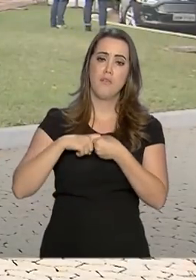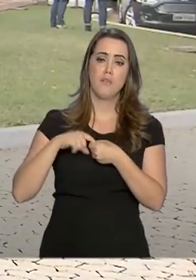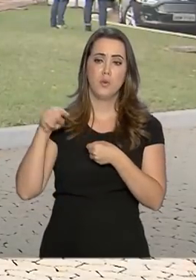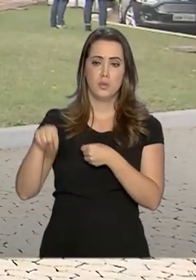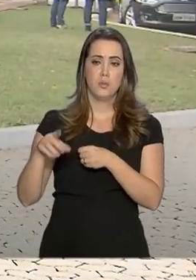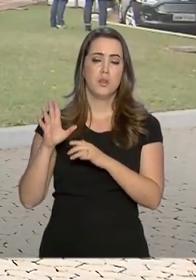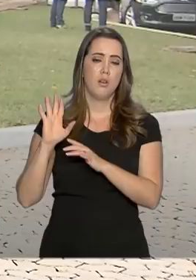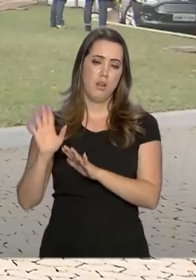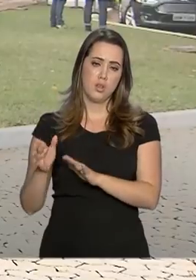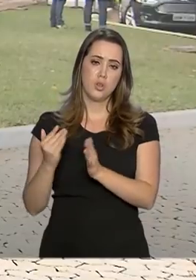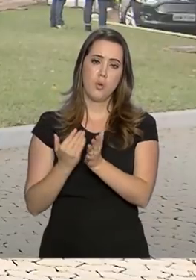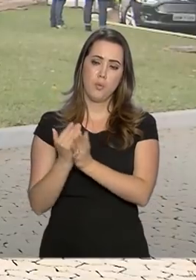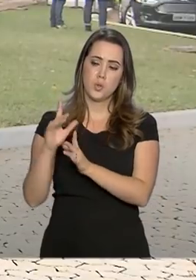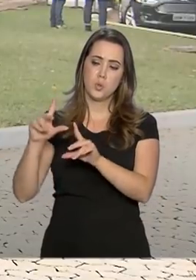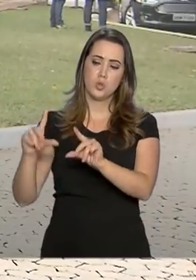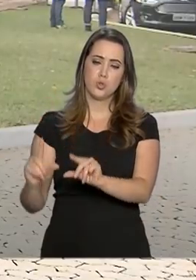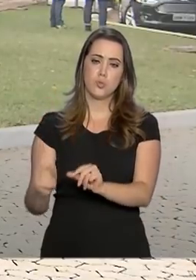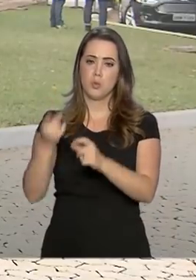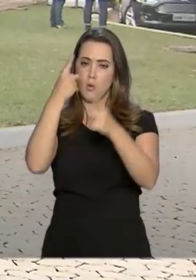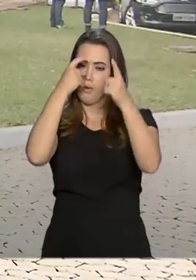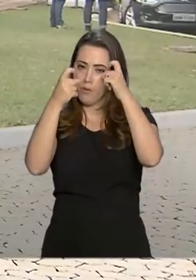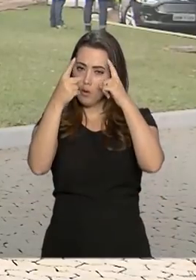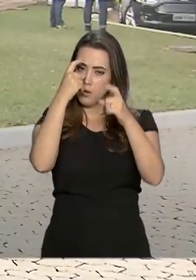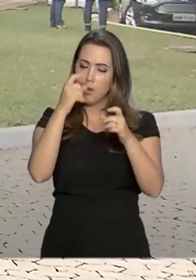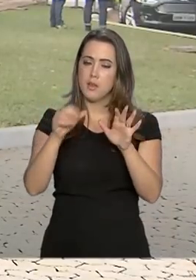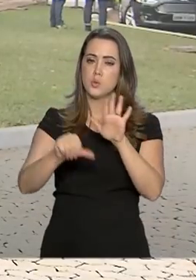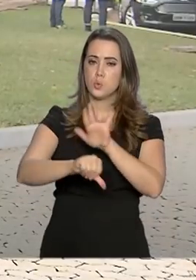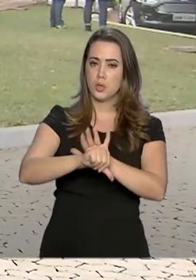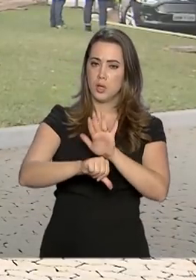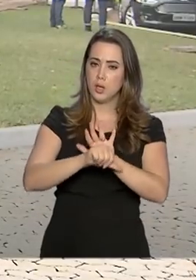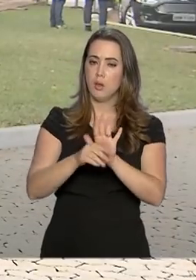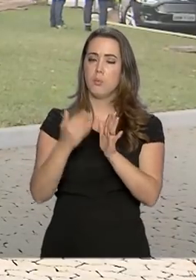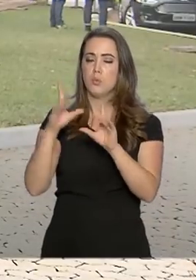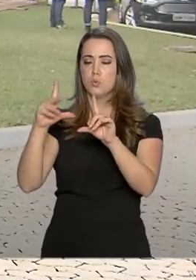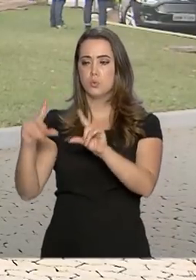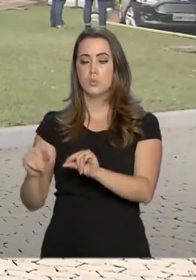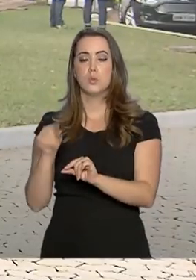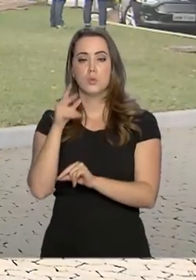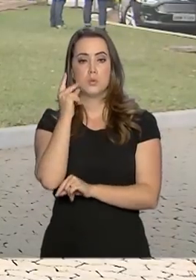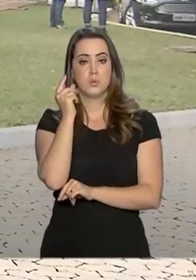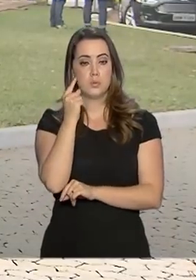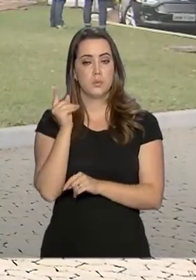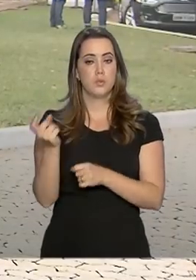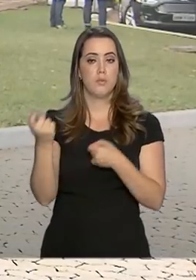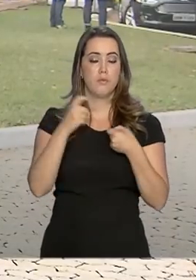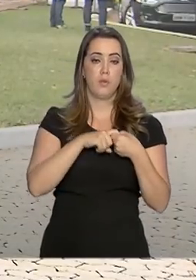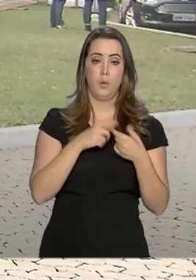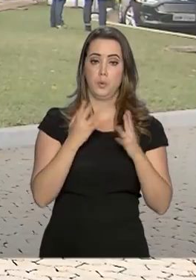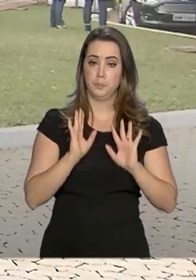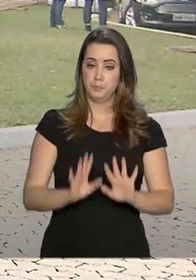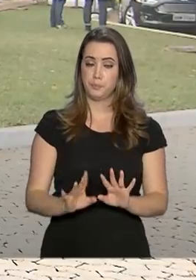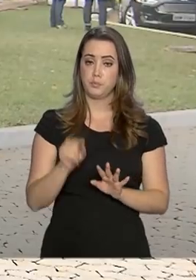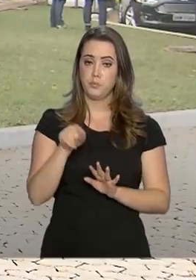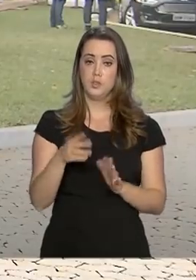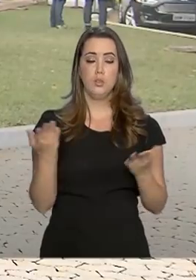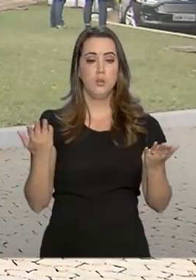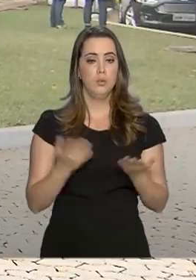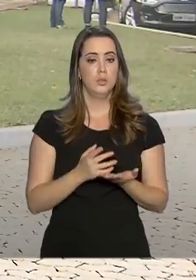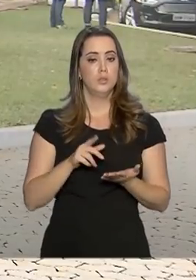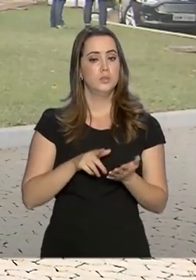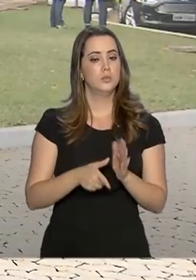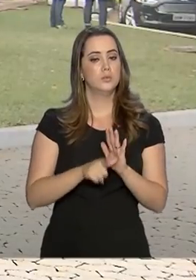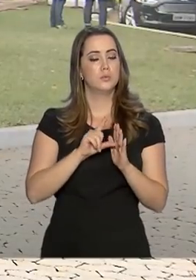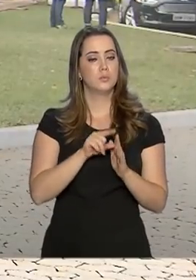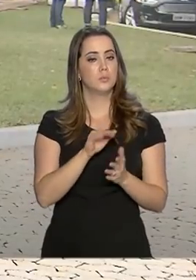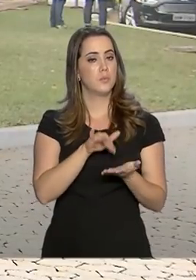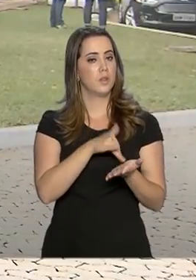diminuiu A onda de criminalidade diminuiu E por isso eles vão sair de lá Hoje mais cedo, o Secretário Nacional de